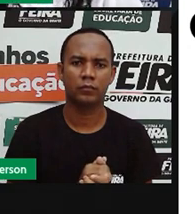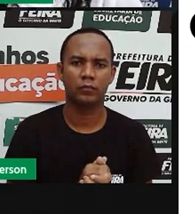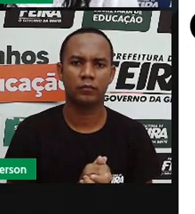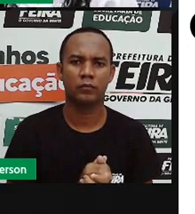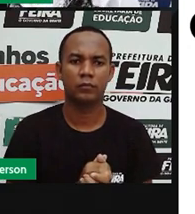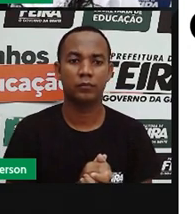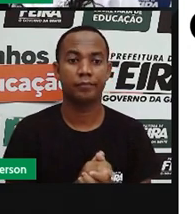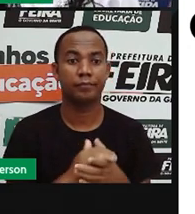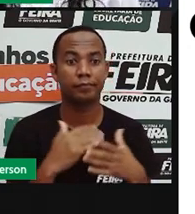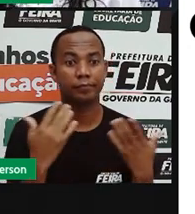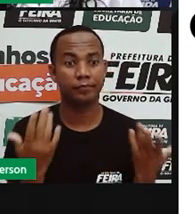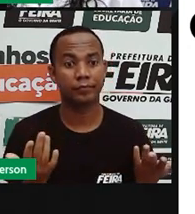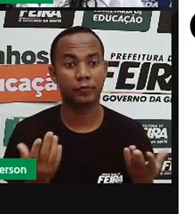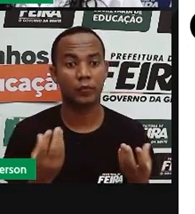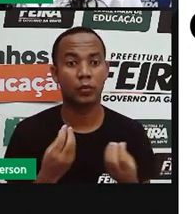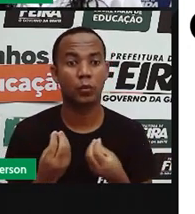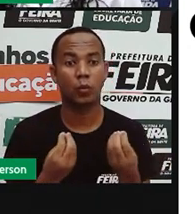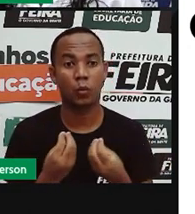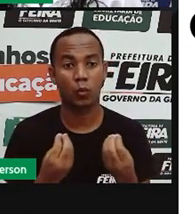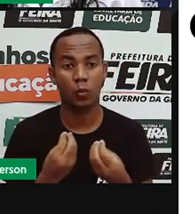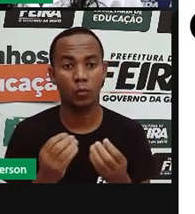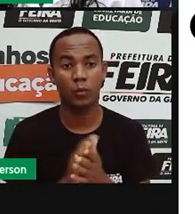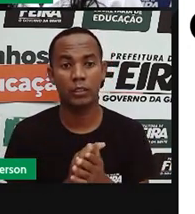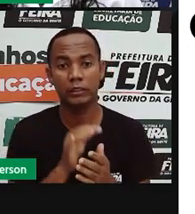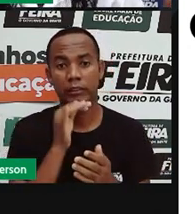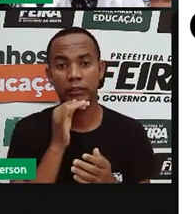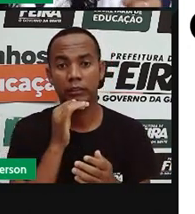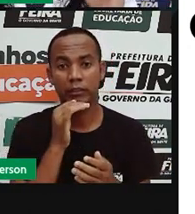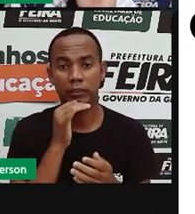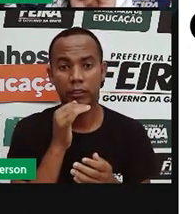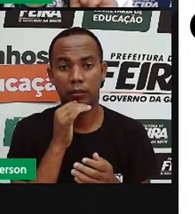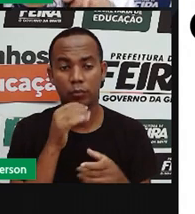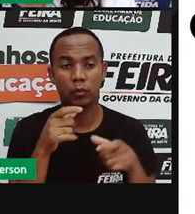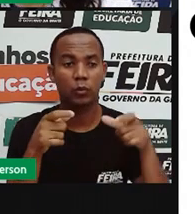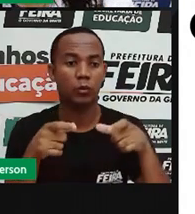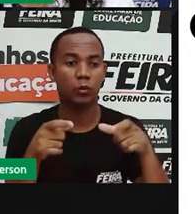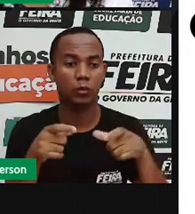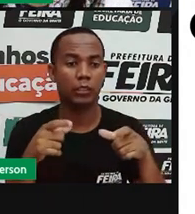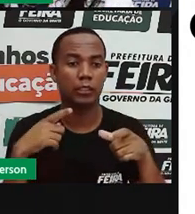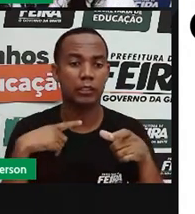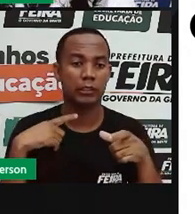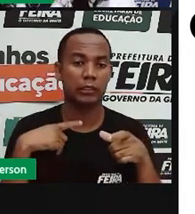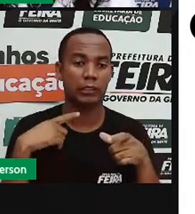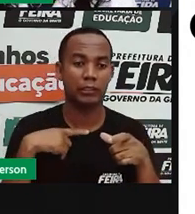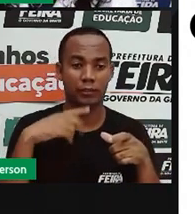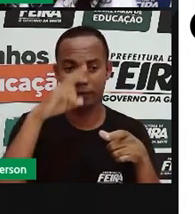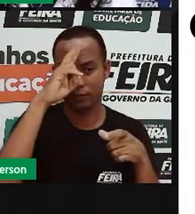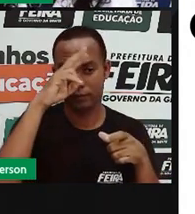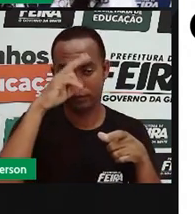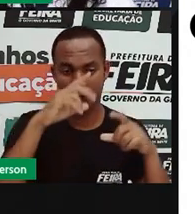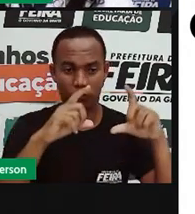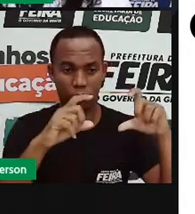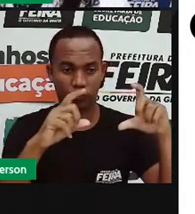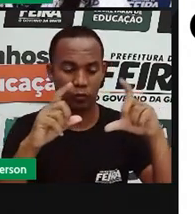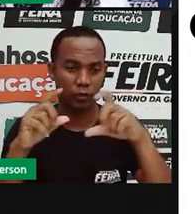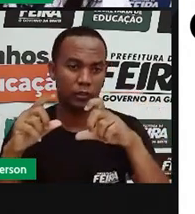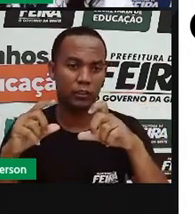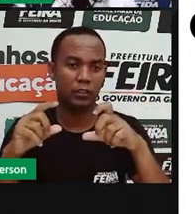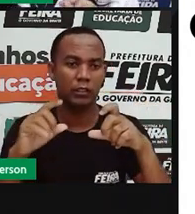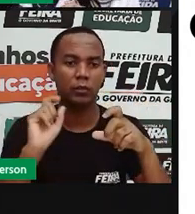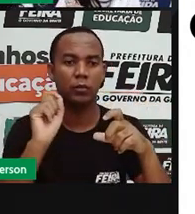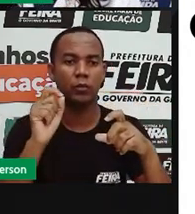sobre fontes de calor. Nós vimos umas imagens no início da aula. As